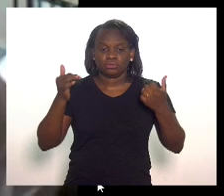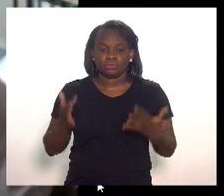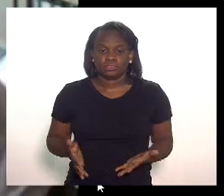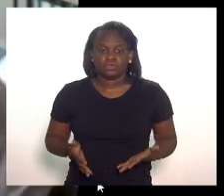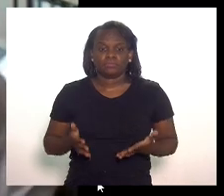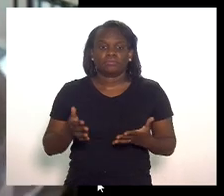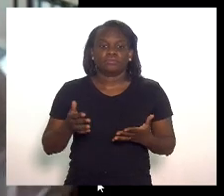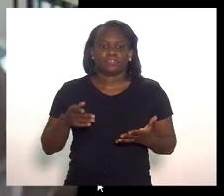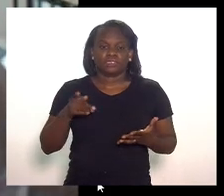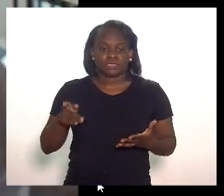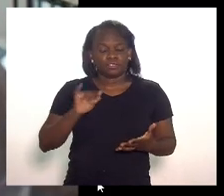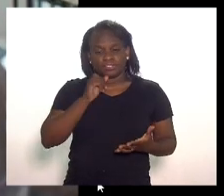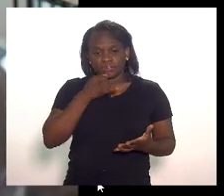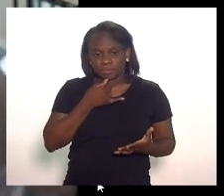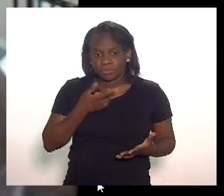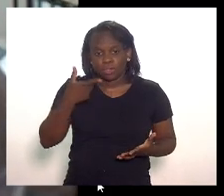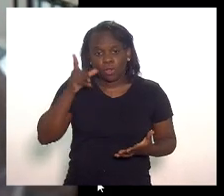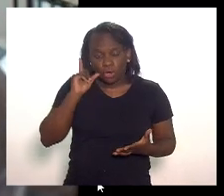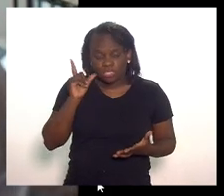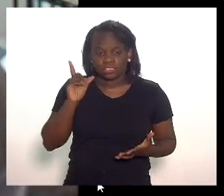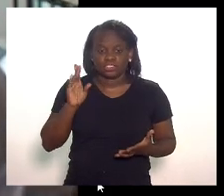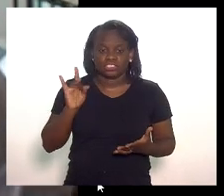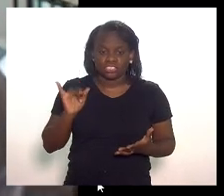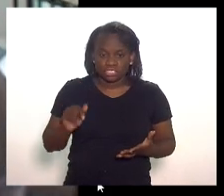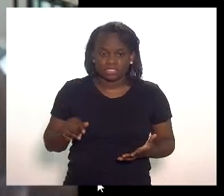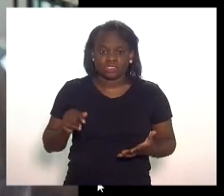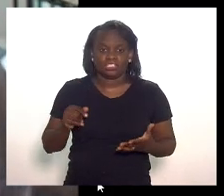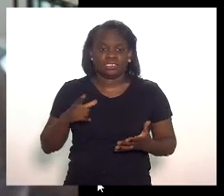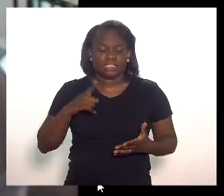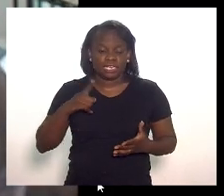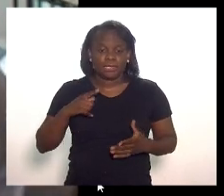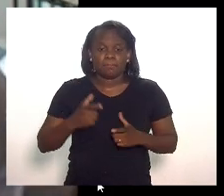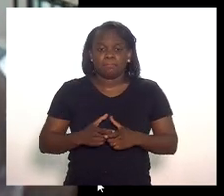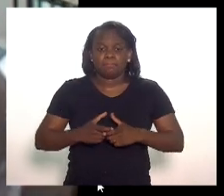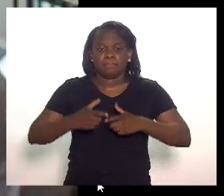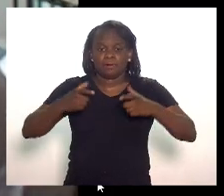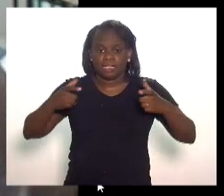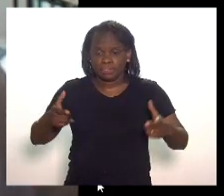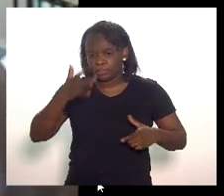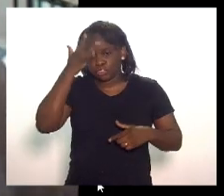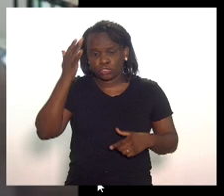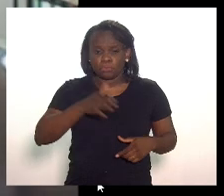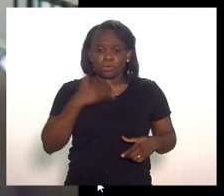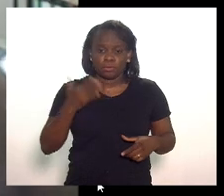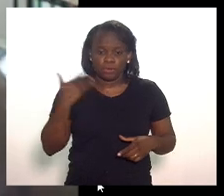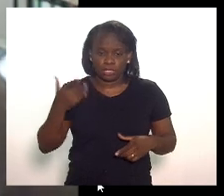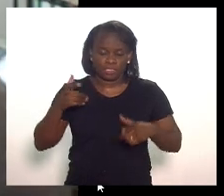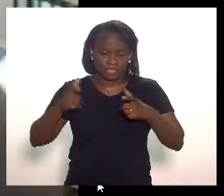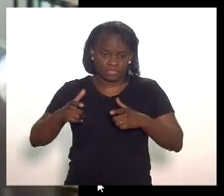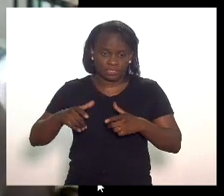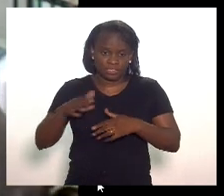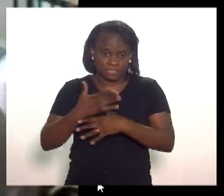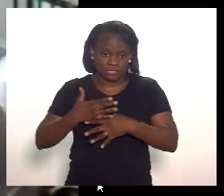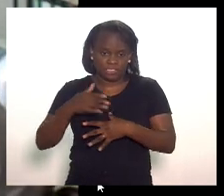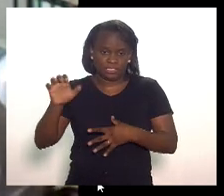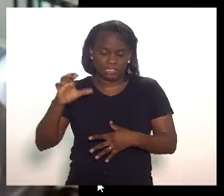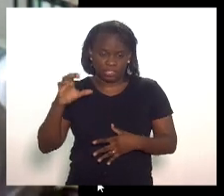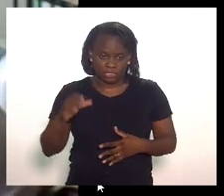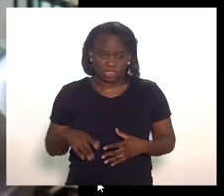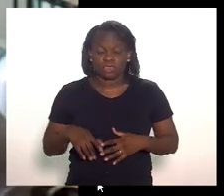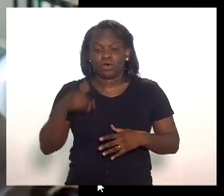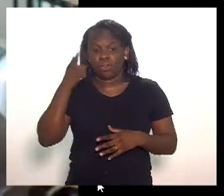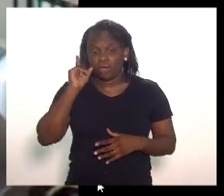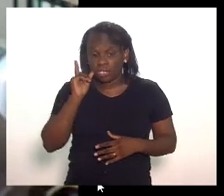dizendo que infelizmente ontem foi o dia que registrou o maior número de mortes na cidade de Niterói somente